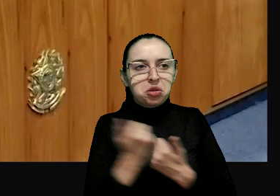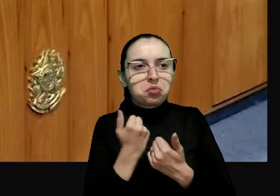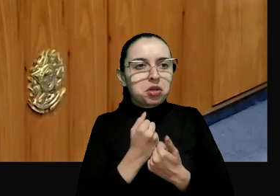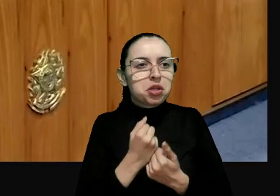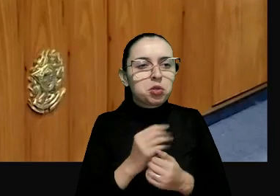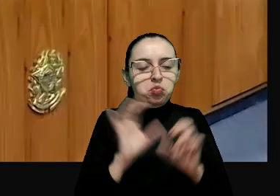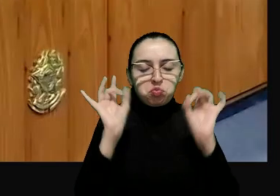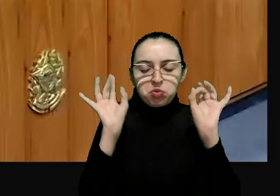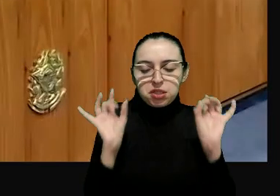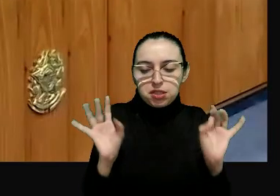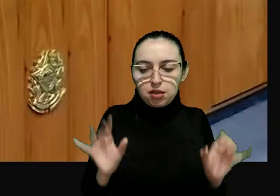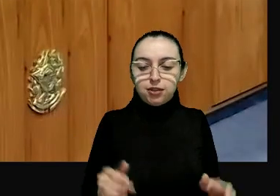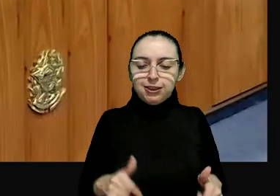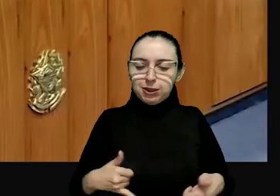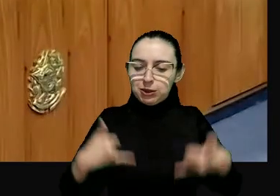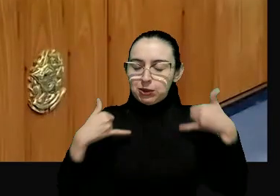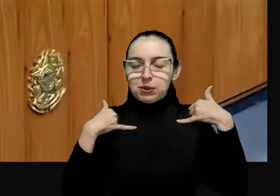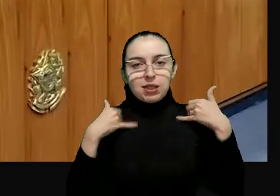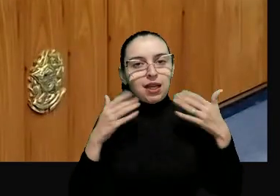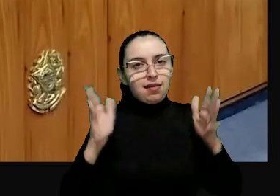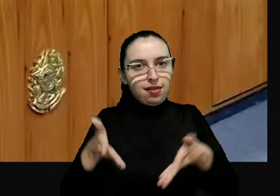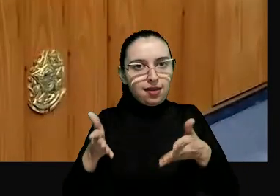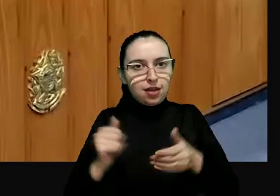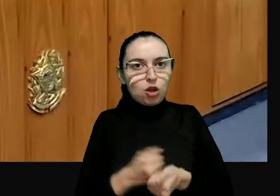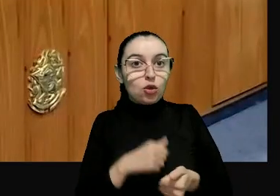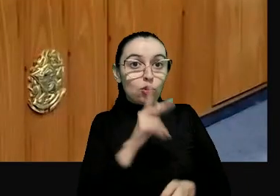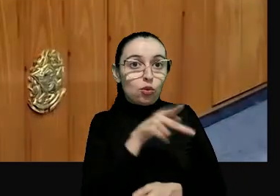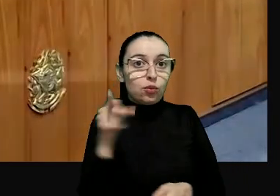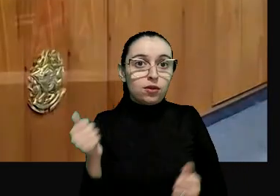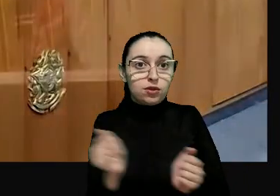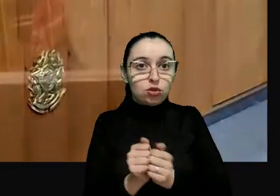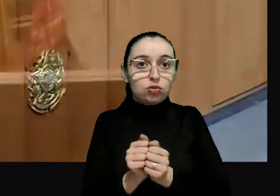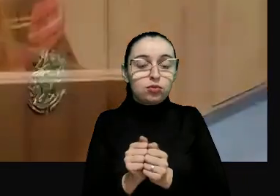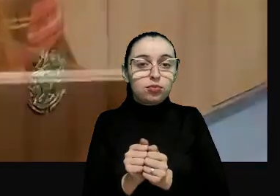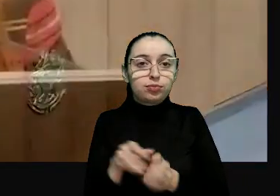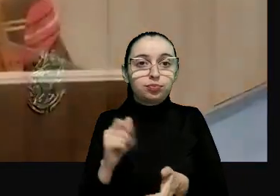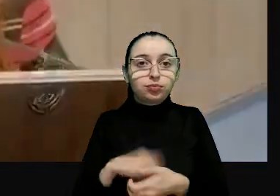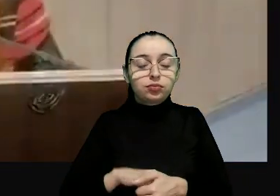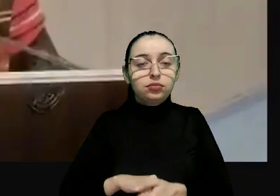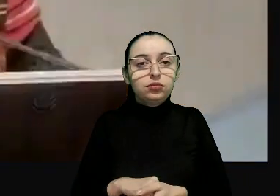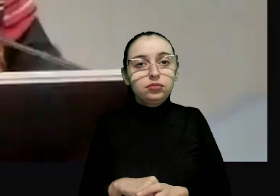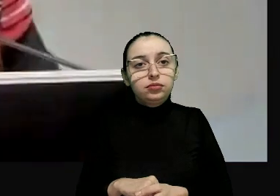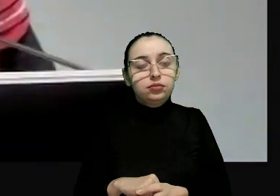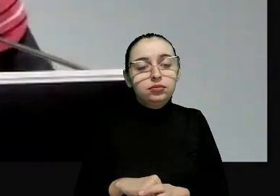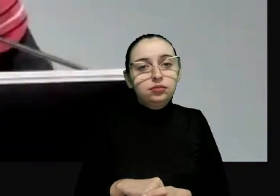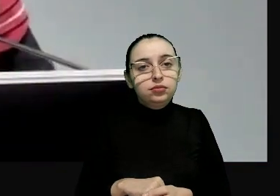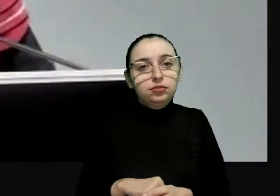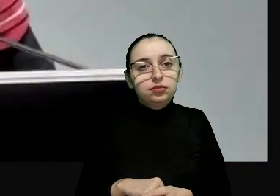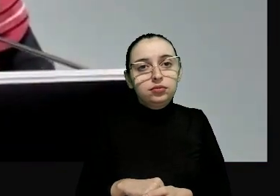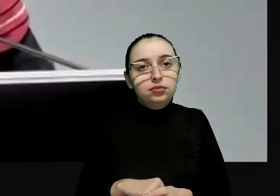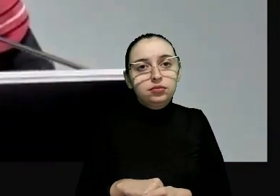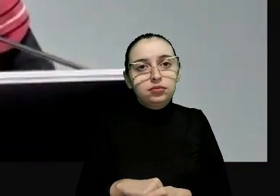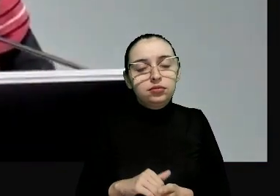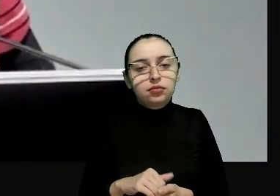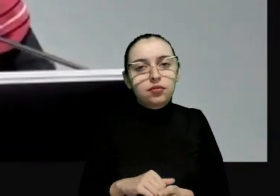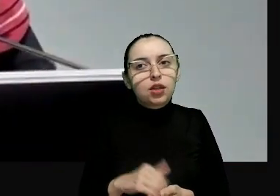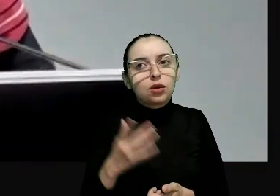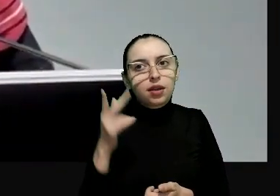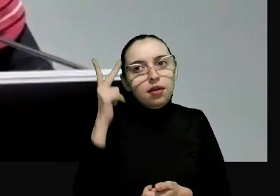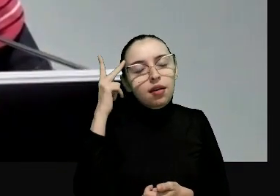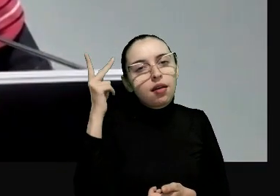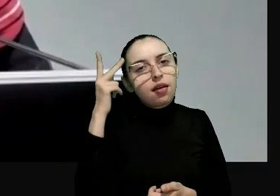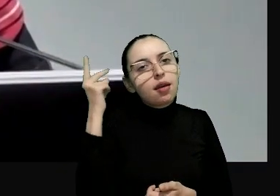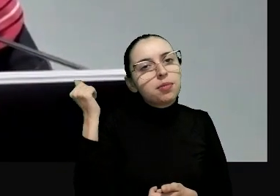brilhantemente há duas semanas. É uma honra poder estar aqui ao lado do professor Armin Fonbocandi, que é, como